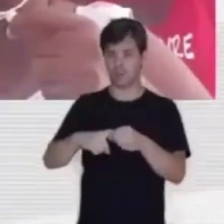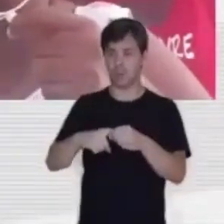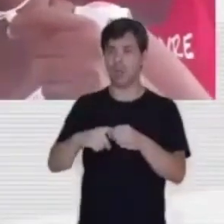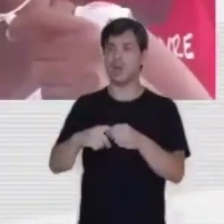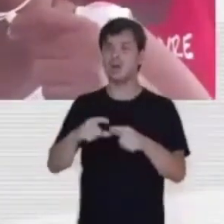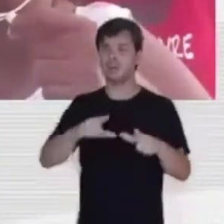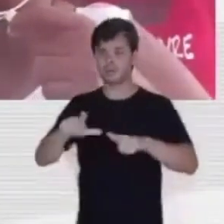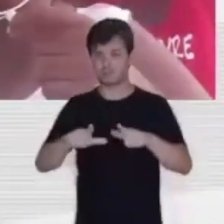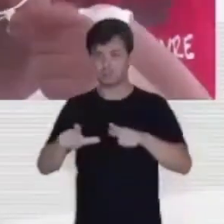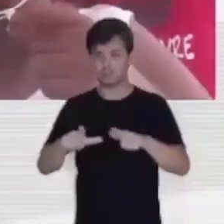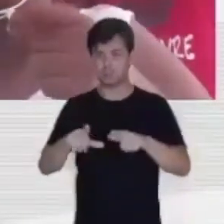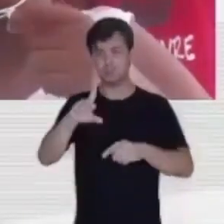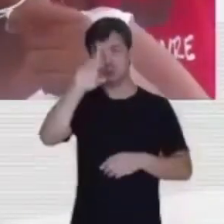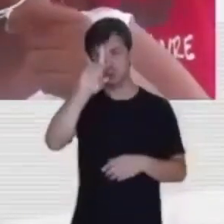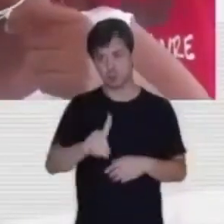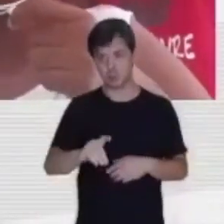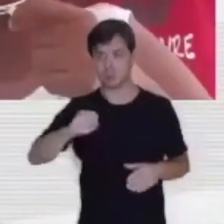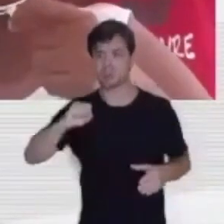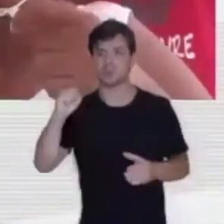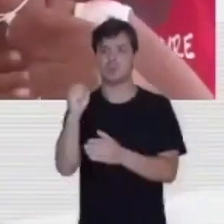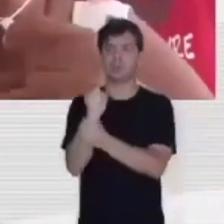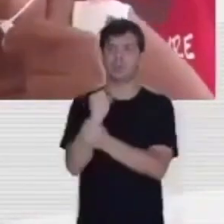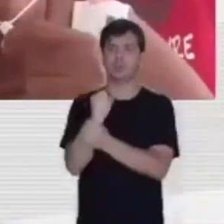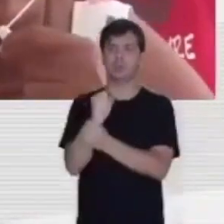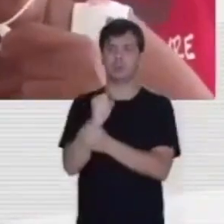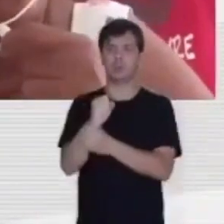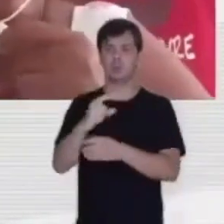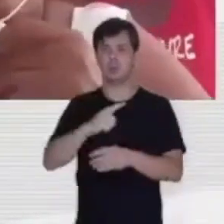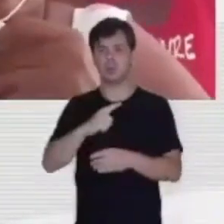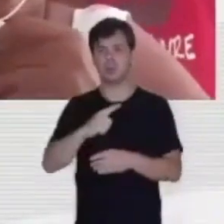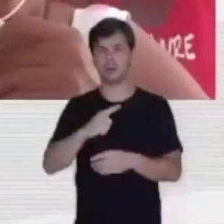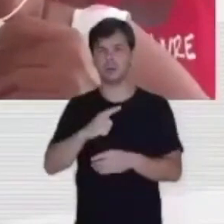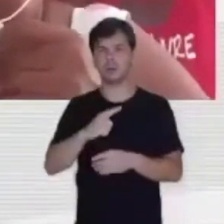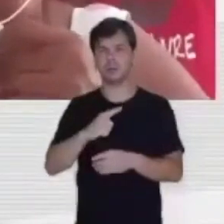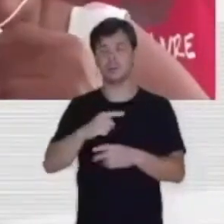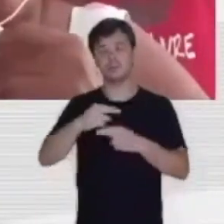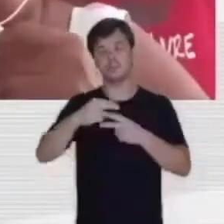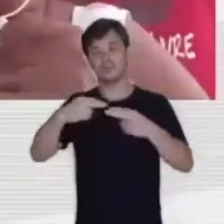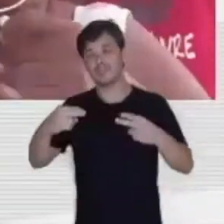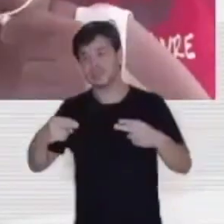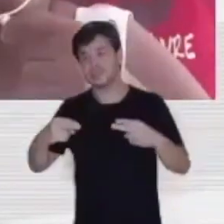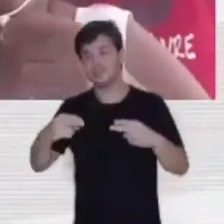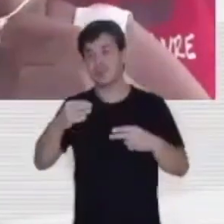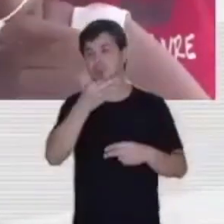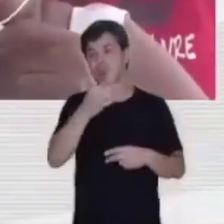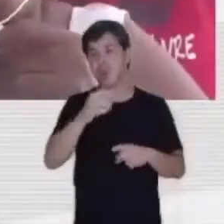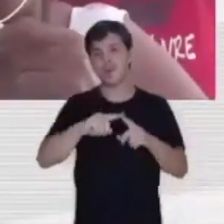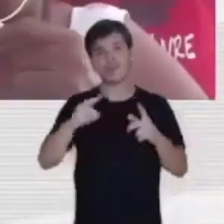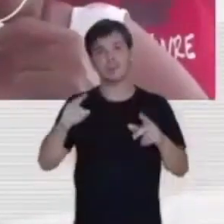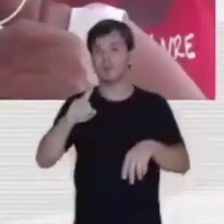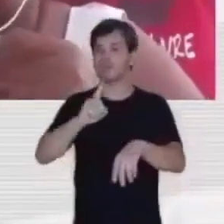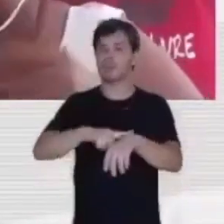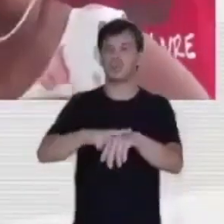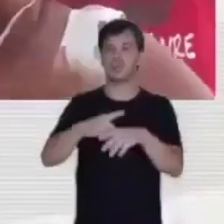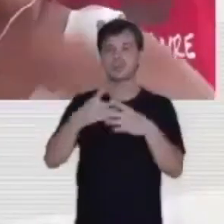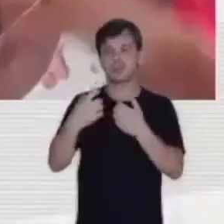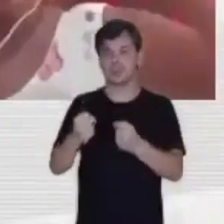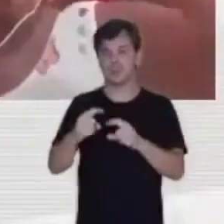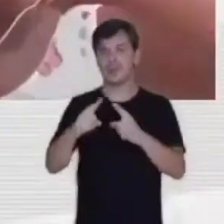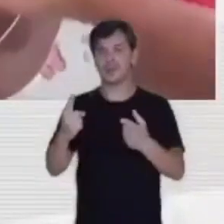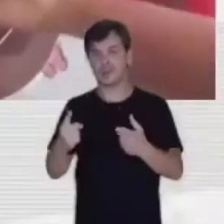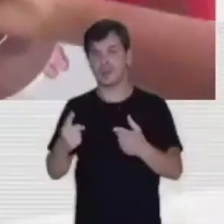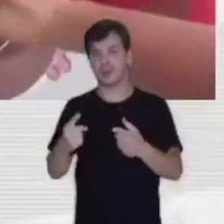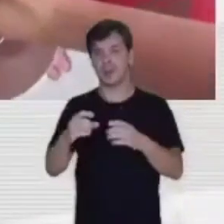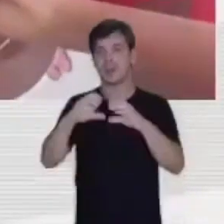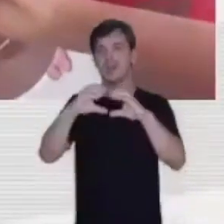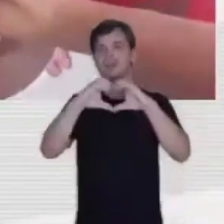trabalhar com seus direitos assegurados. Teria muita coisa para falar, muita coisa, mas o tempo não permite. Mas eu